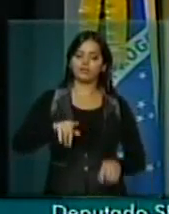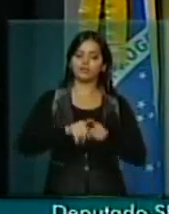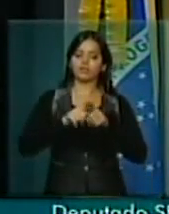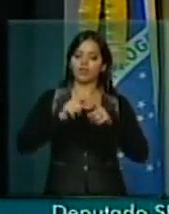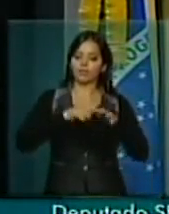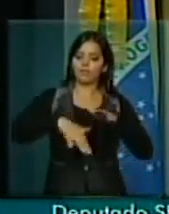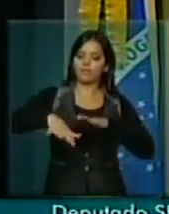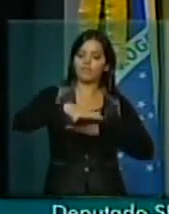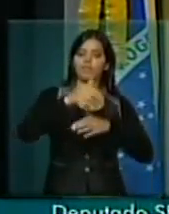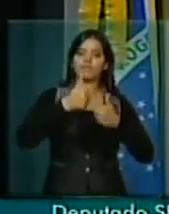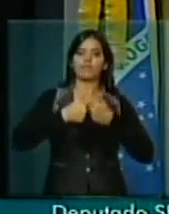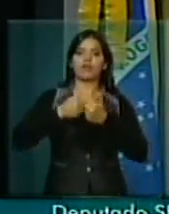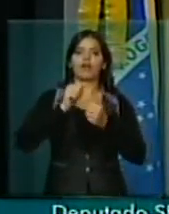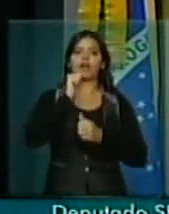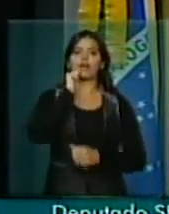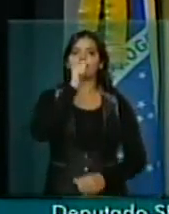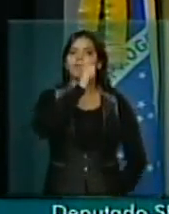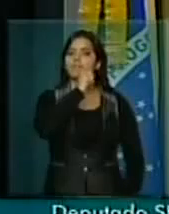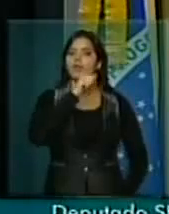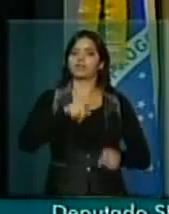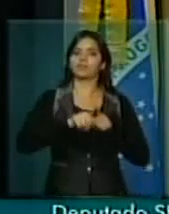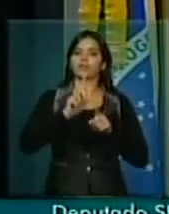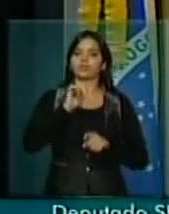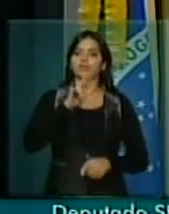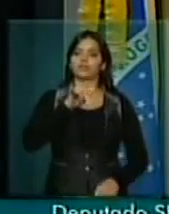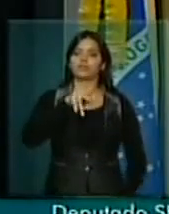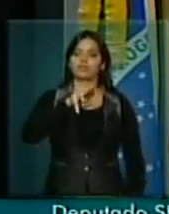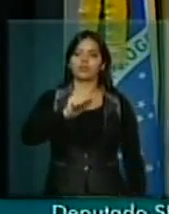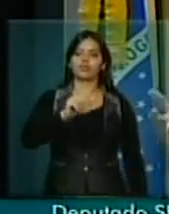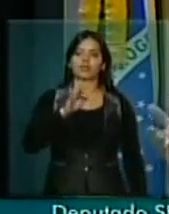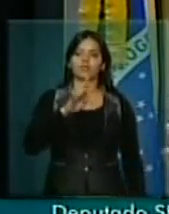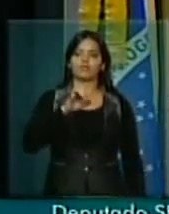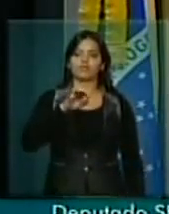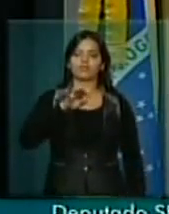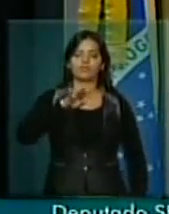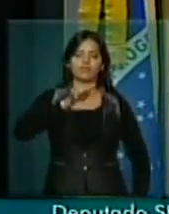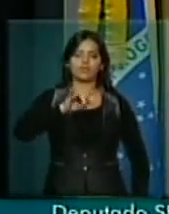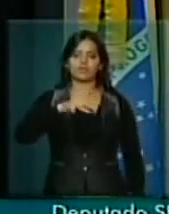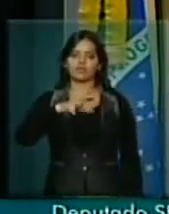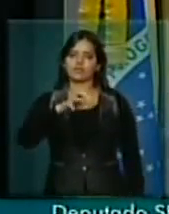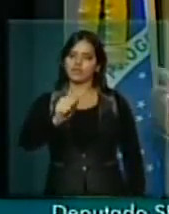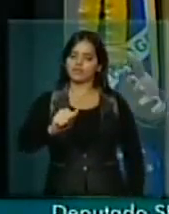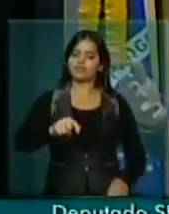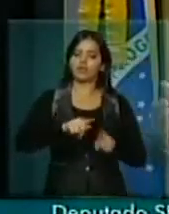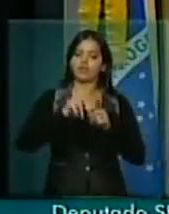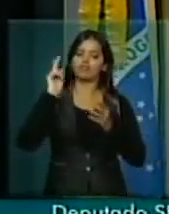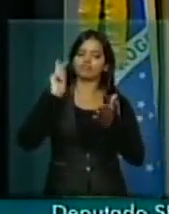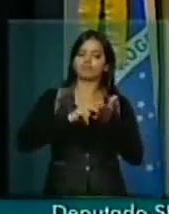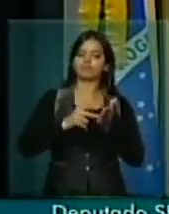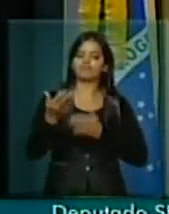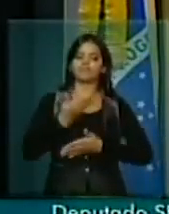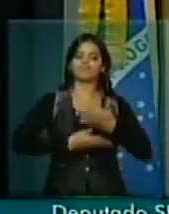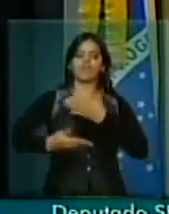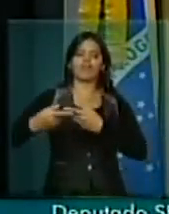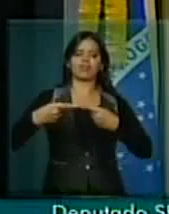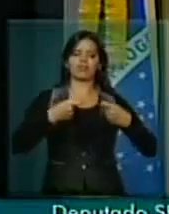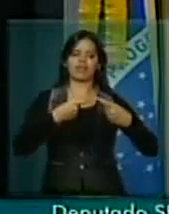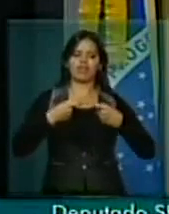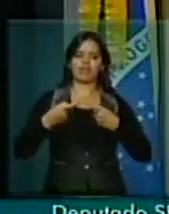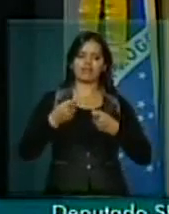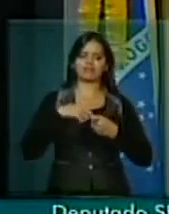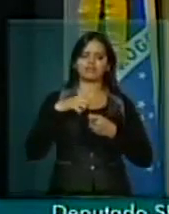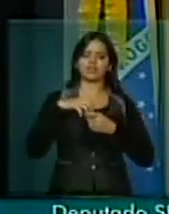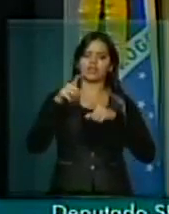fronteira lá do Amapá com a Guiana Francesa, que é uma região de constantes litígios ali, onde há